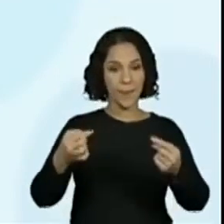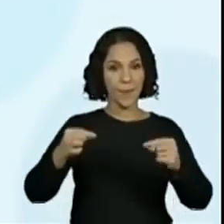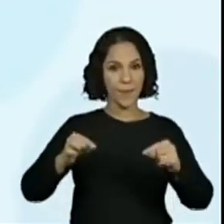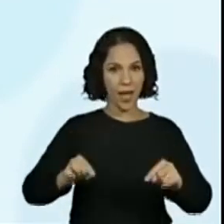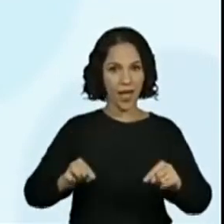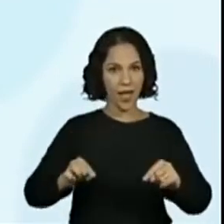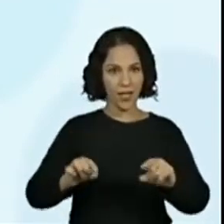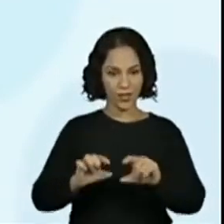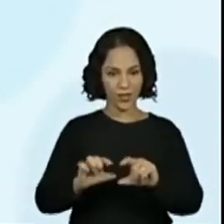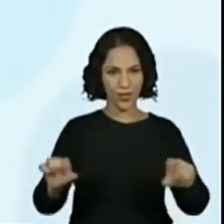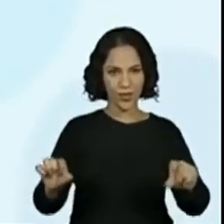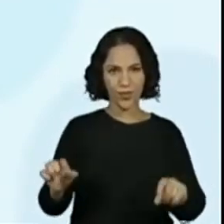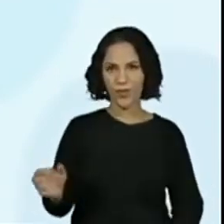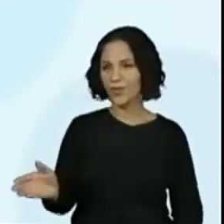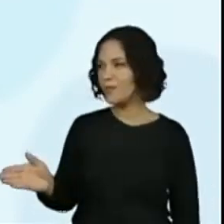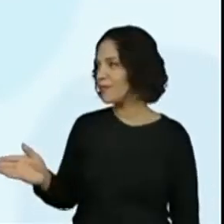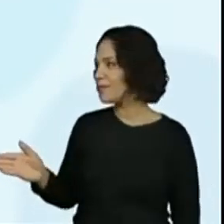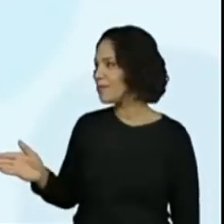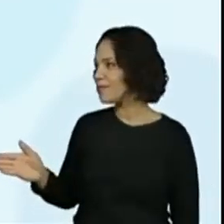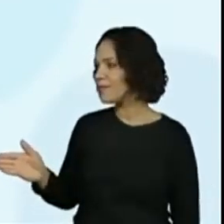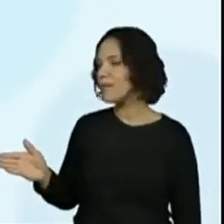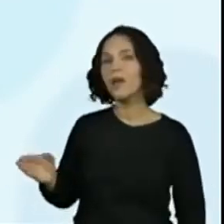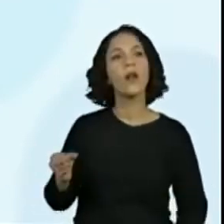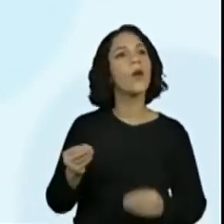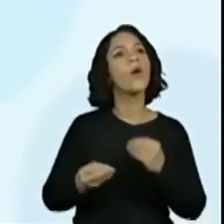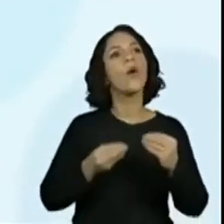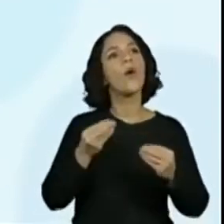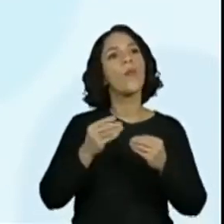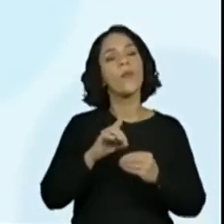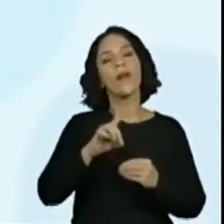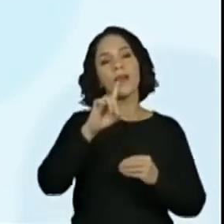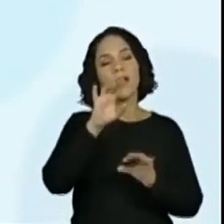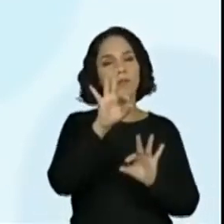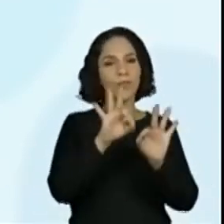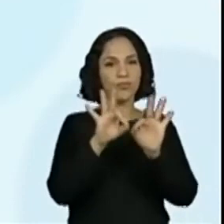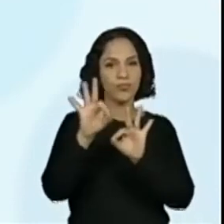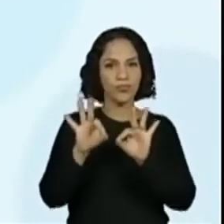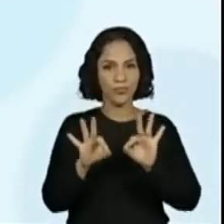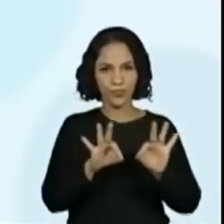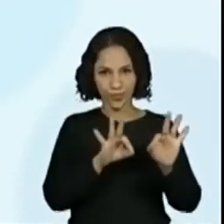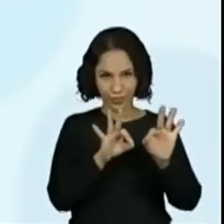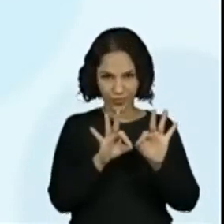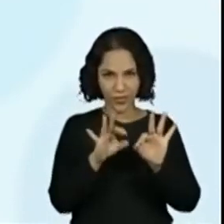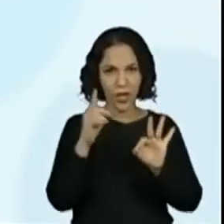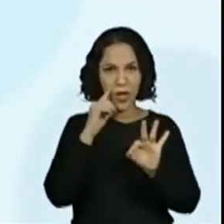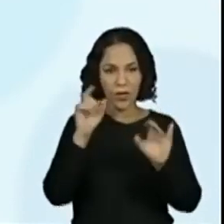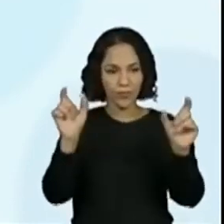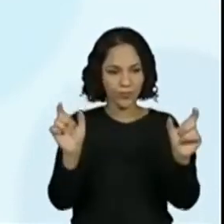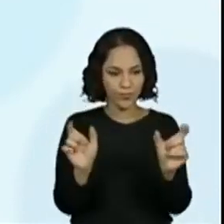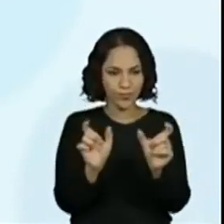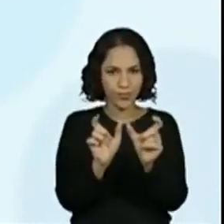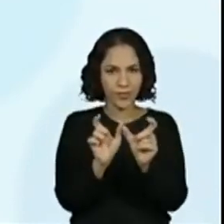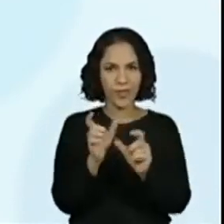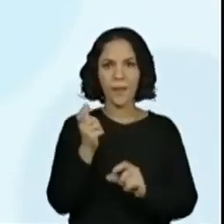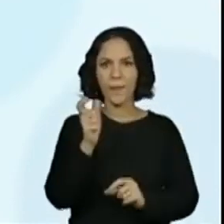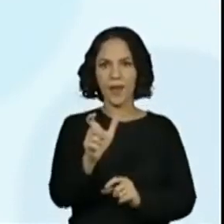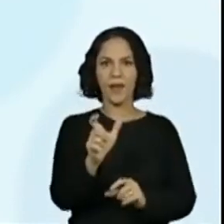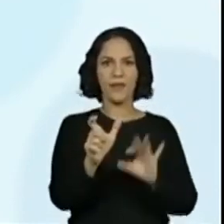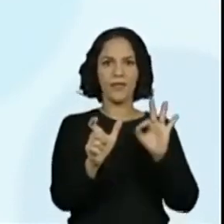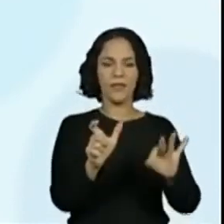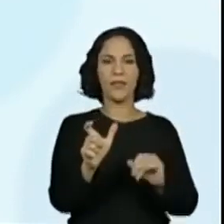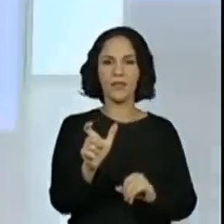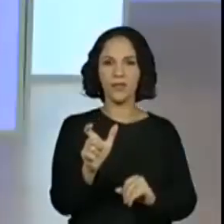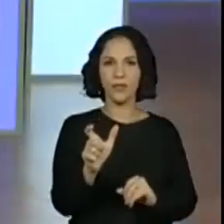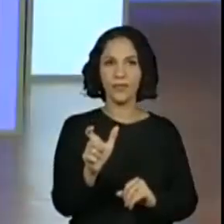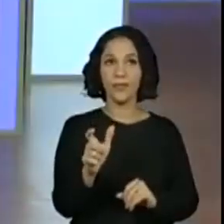de que forma ela tem que estar escrita. Ah, tá. Eu vou usar essas duas letras para escrever uma palavra. Exato. Ah,